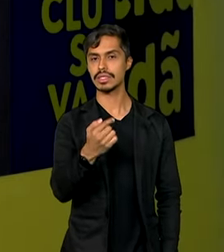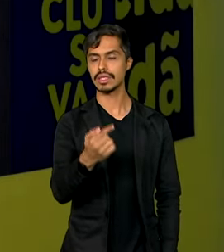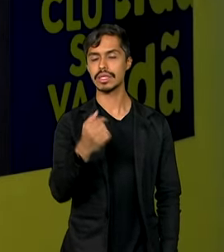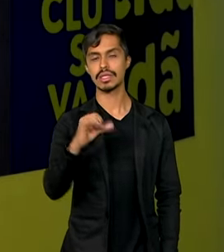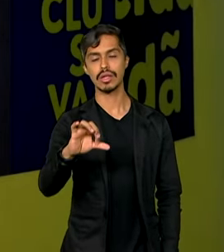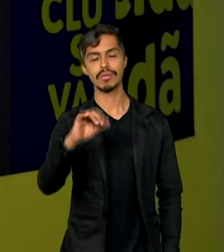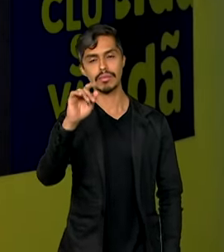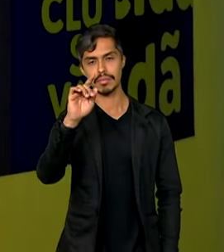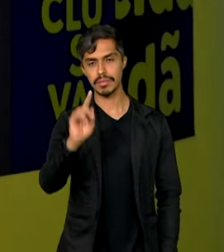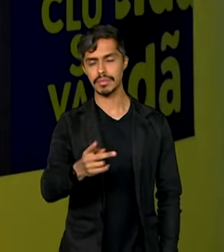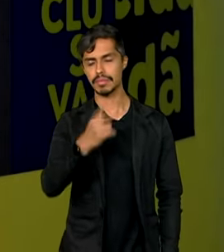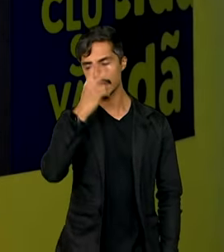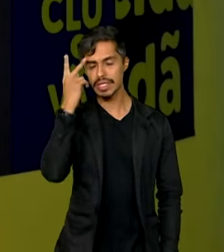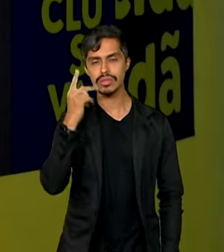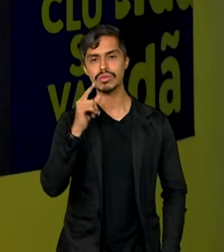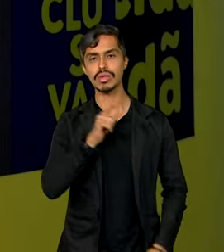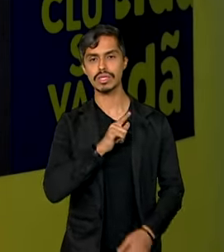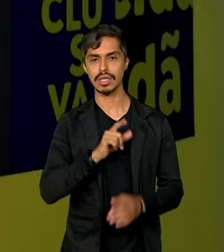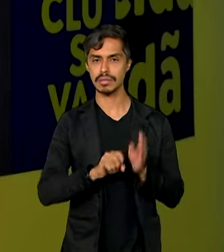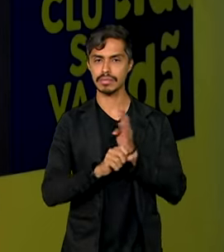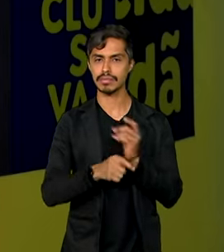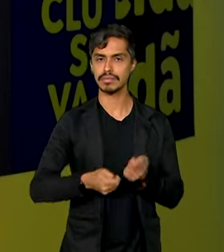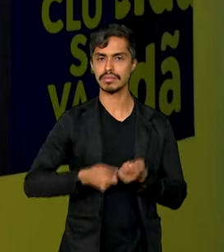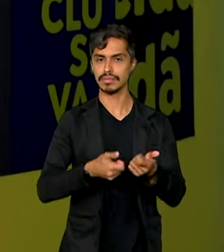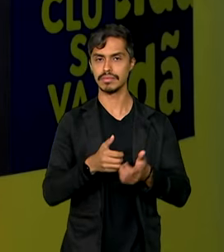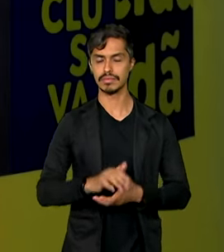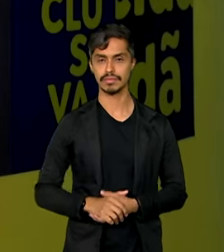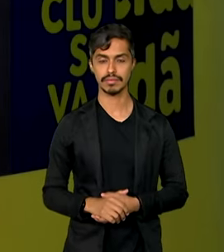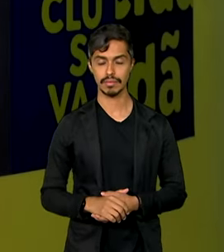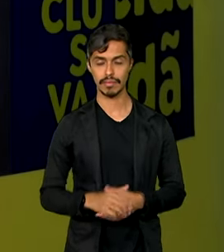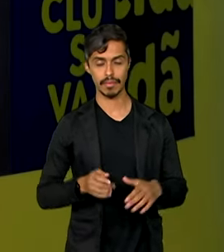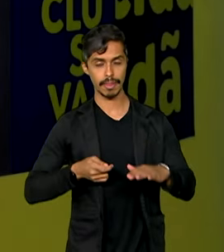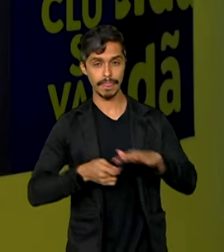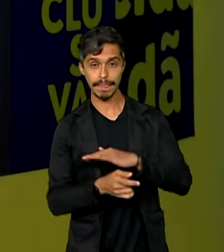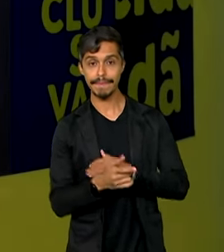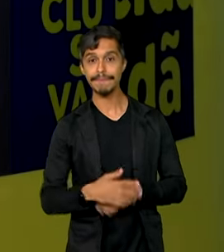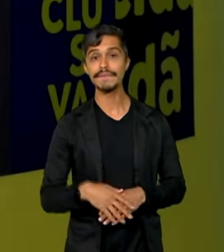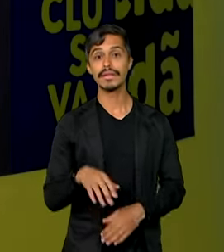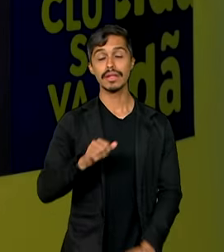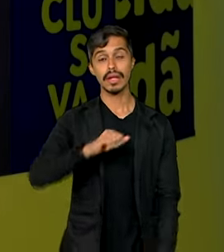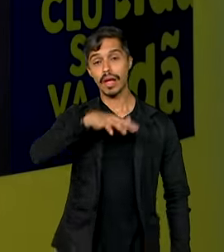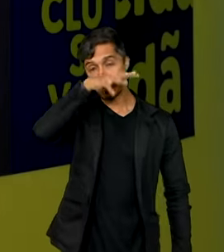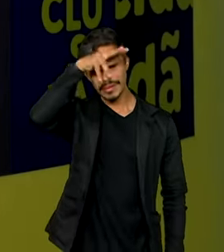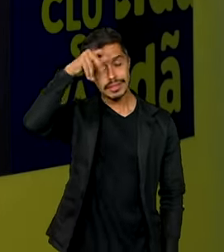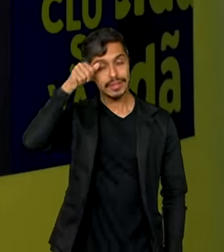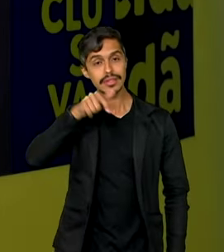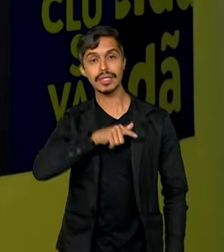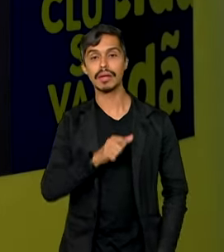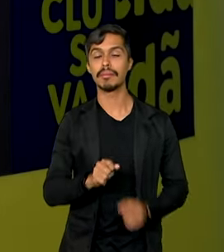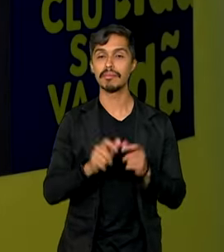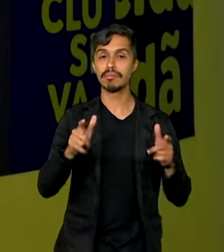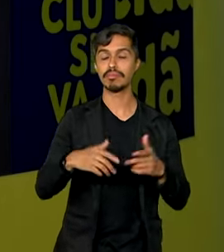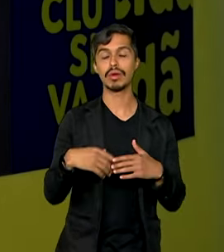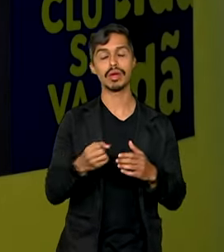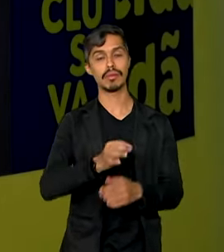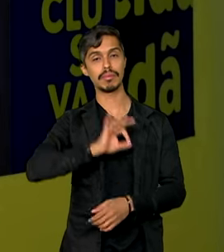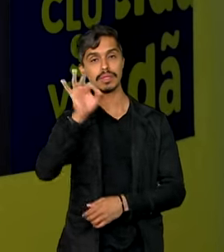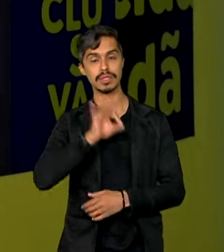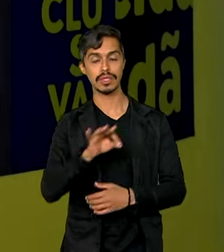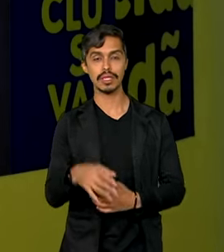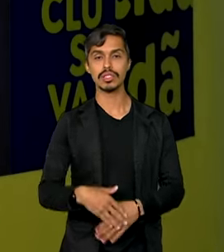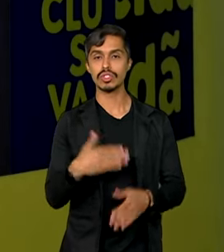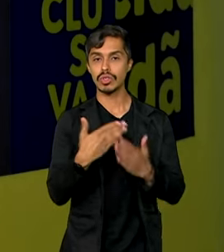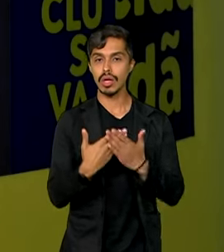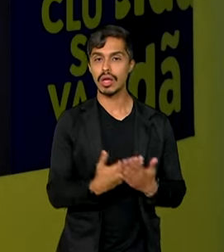pessoas contempladas com financiamento. Já o Amazonas é a unidade da federação com maior percentual de estudantes pardos